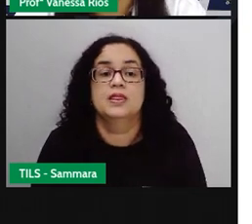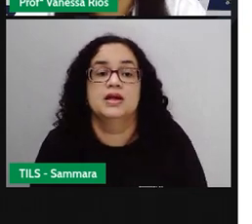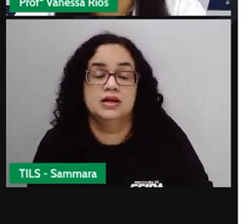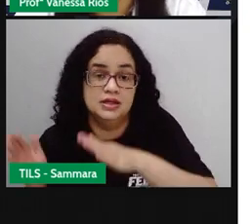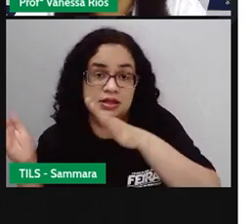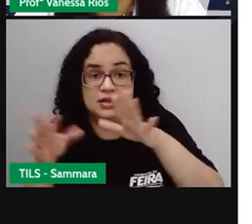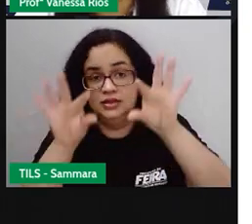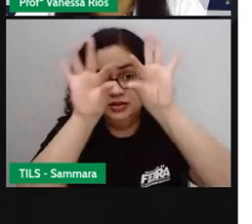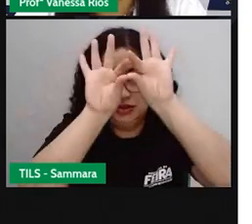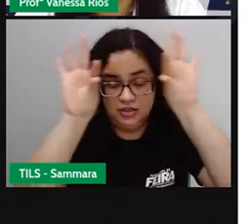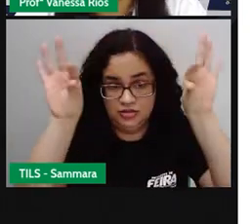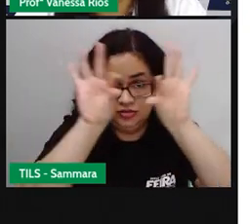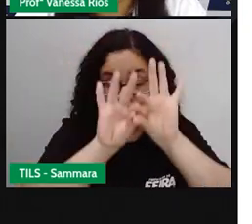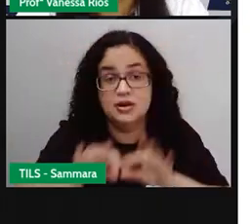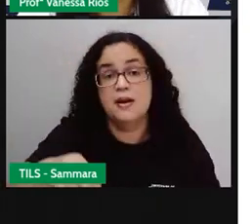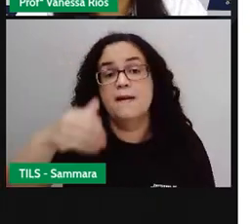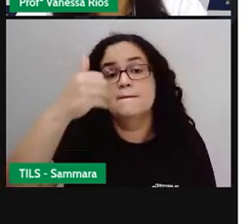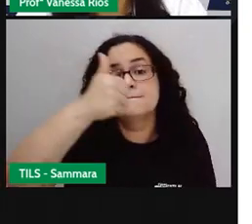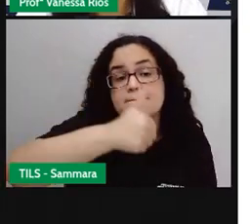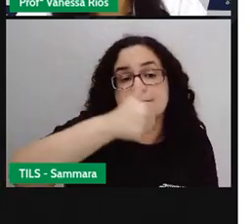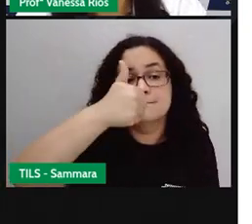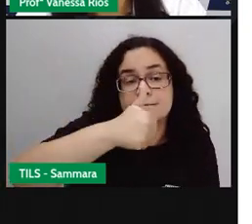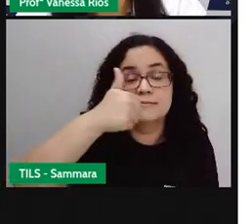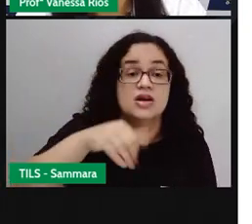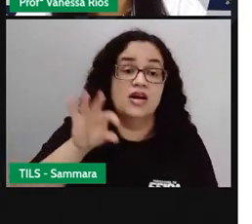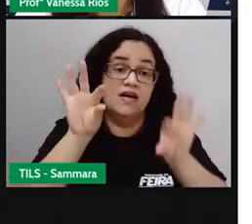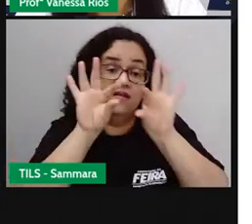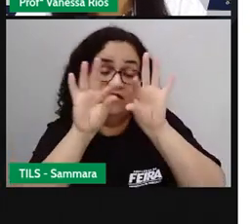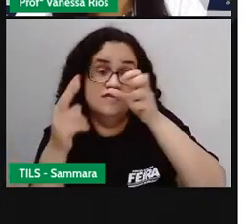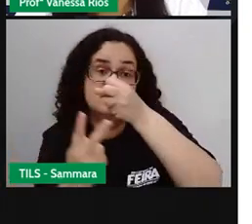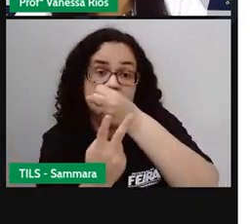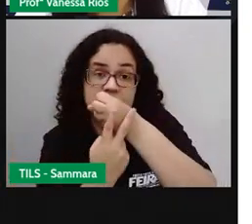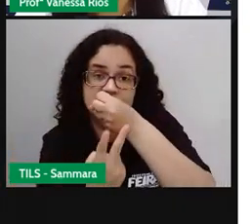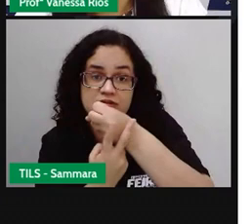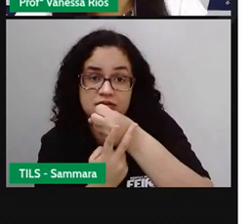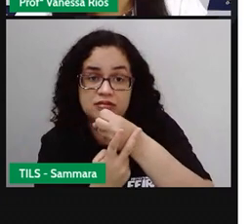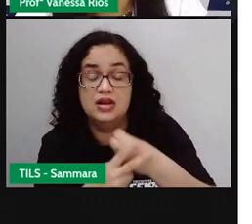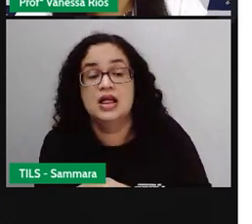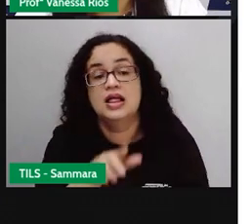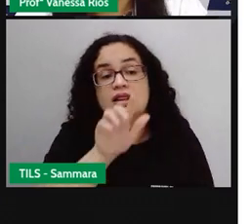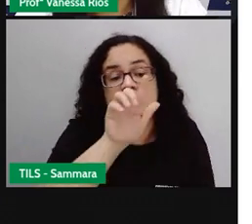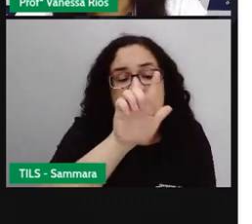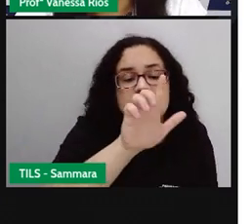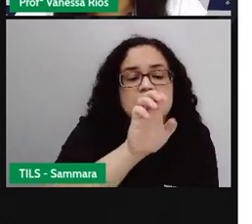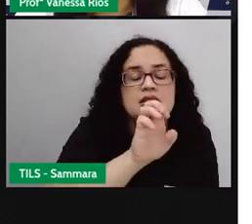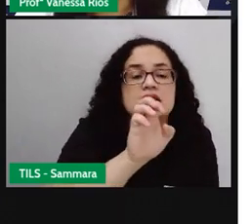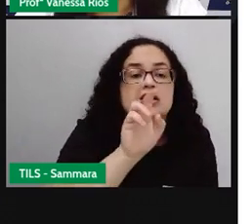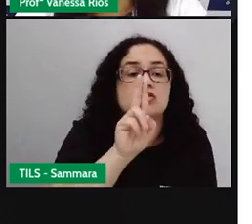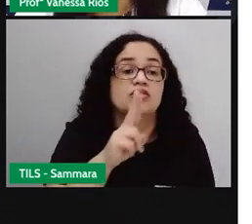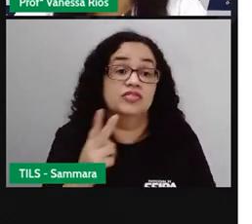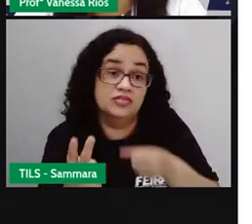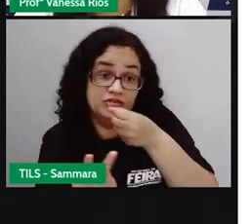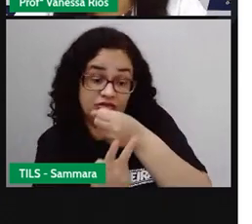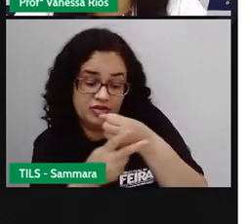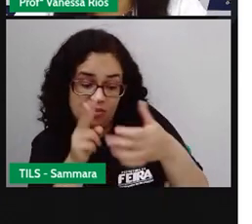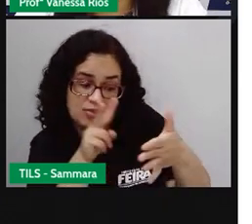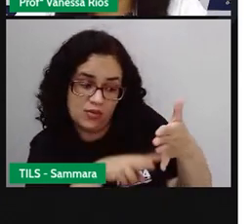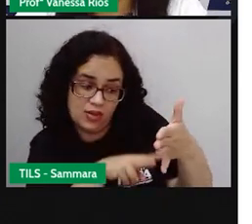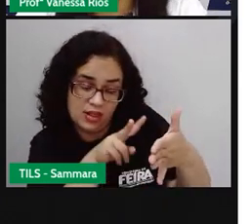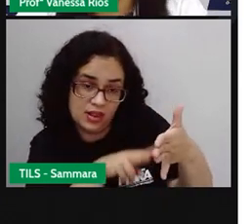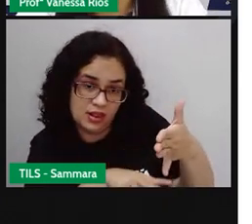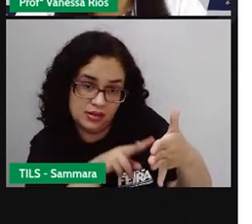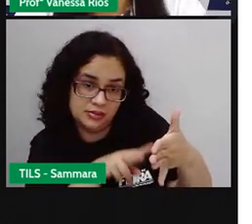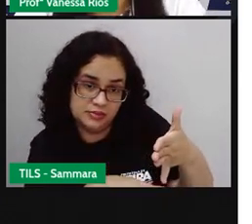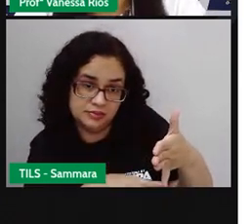em cada frase. Na primeira frase a gente vê aí o verbo ó, leu. Que vem do verbo ler.